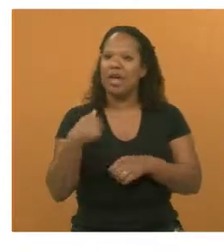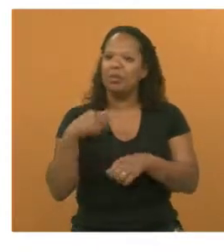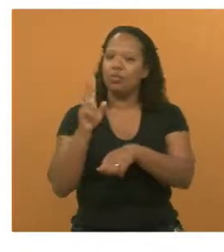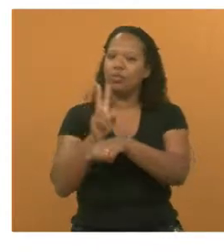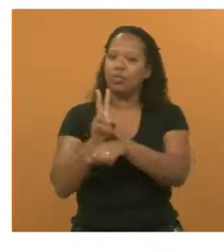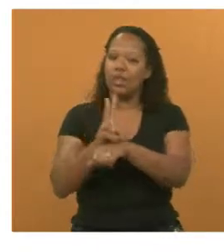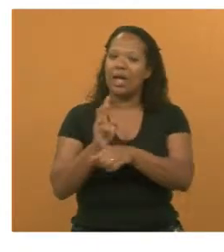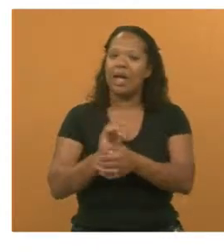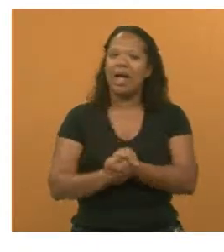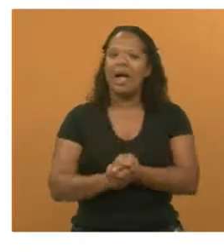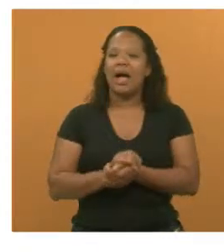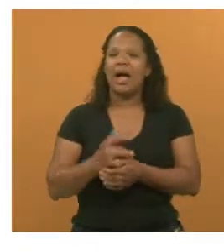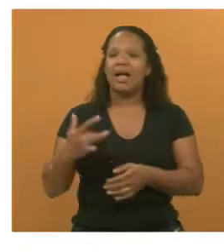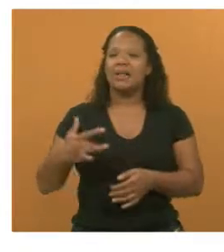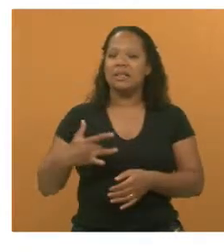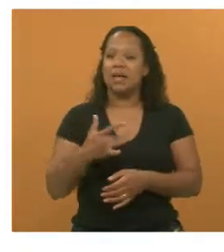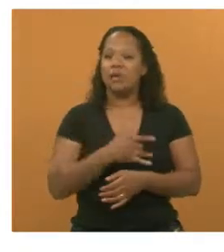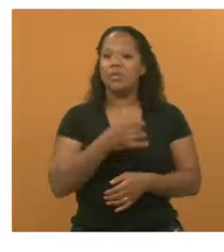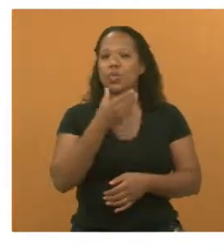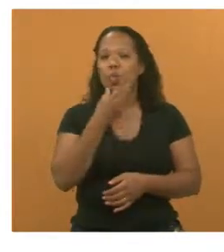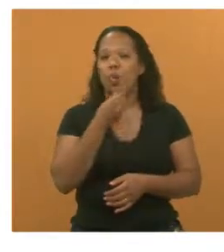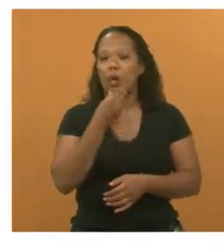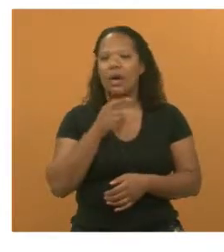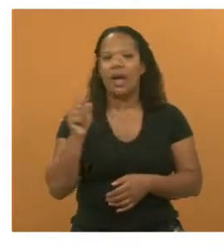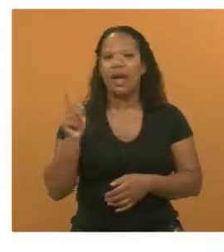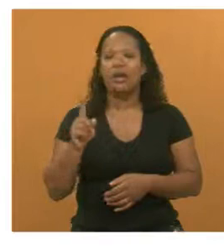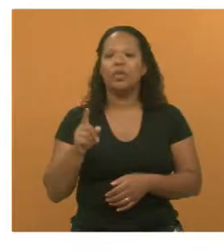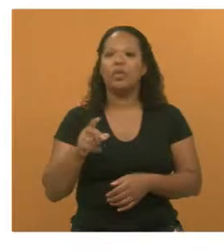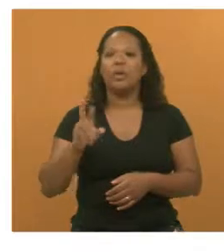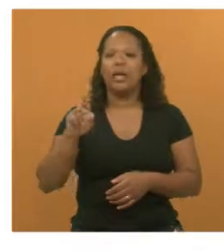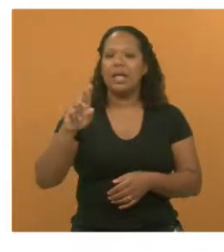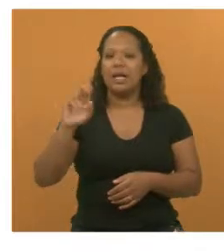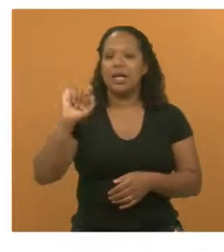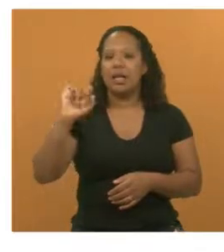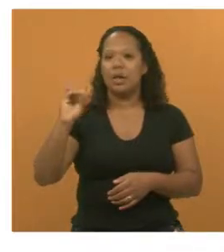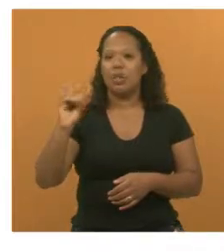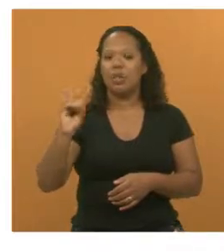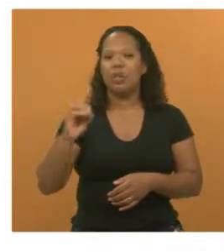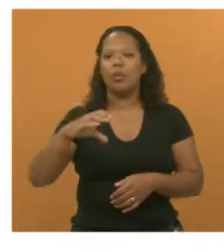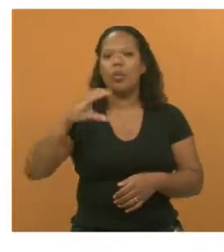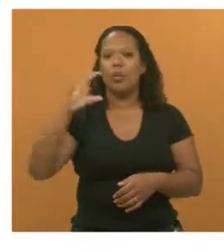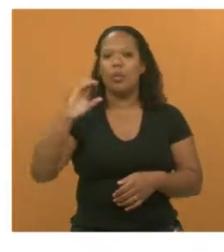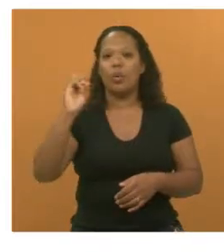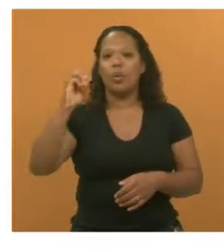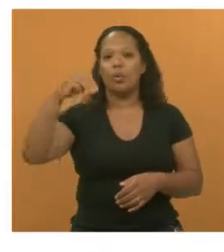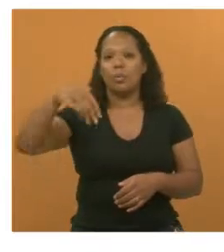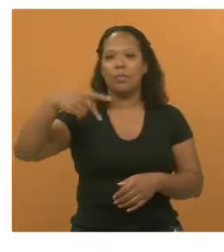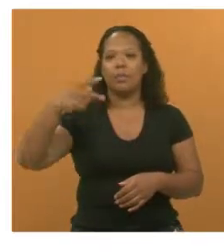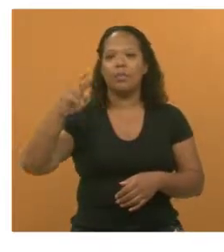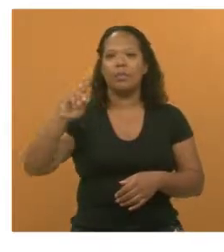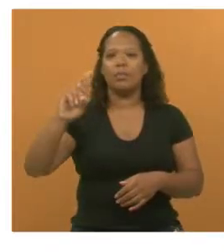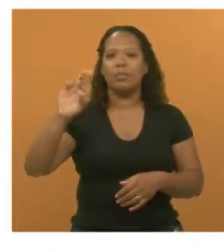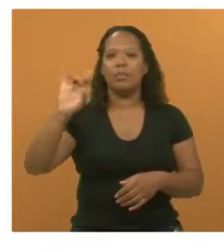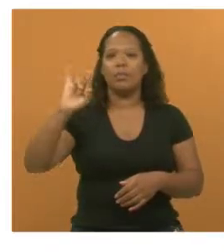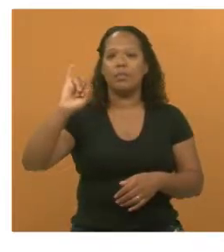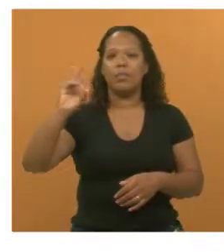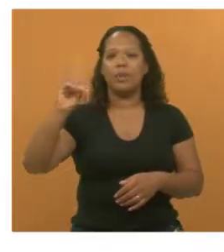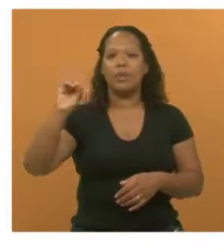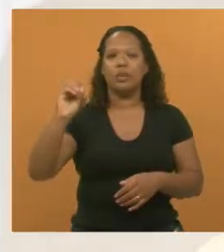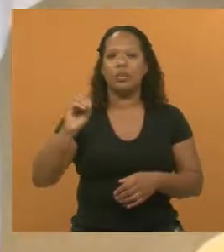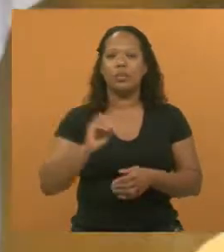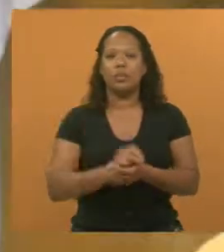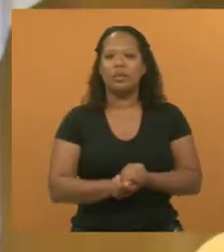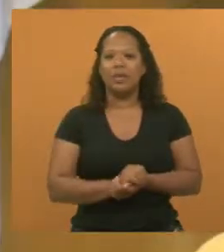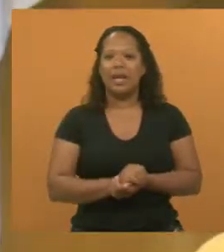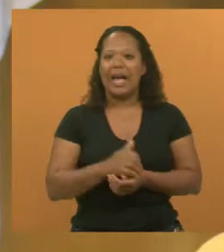do homem neste município. Lá no Rio Cumprido, não é, Paulinho? Há mais de 14 anos, mas não